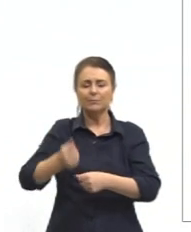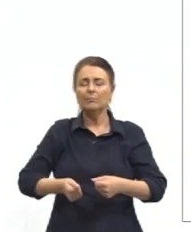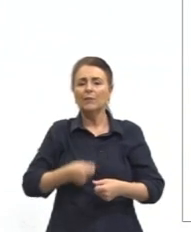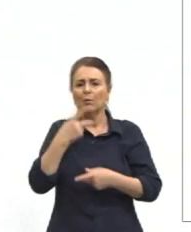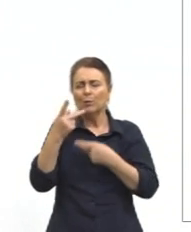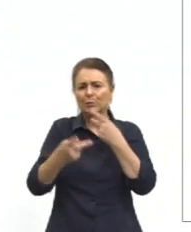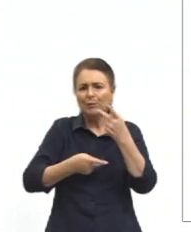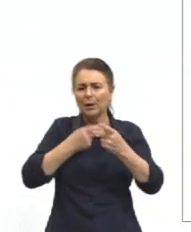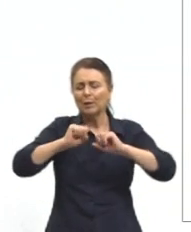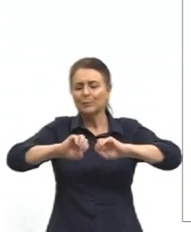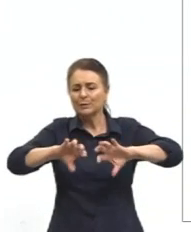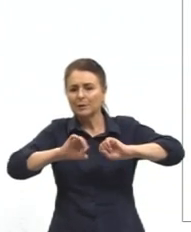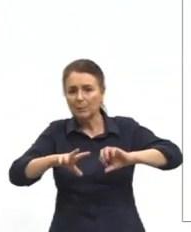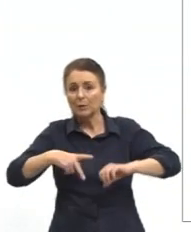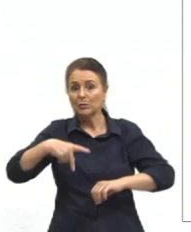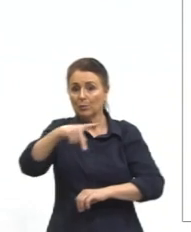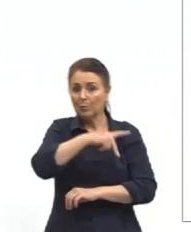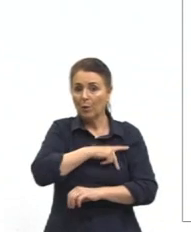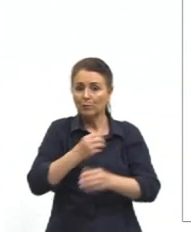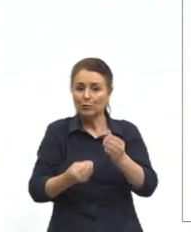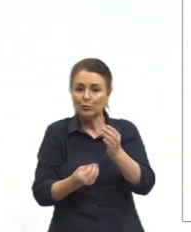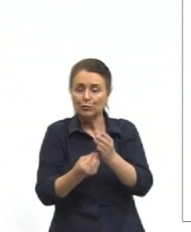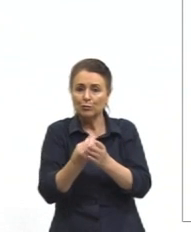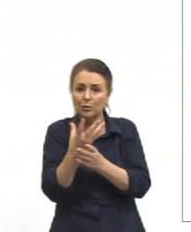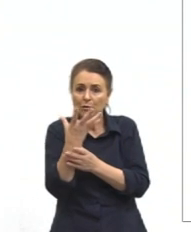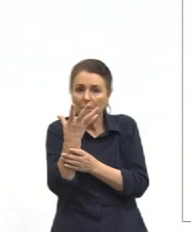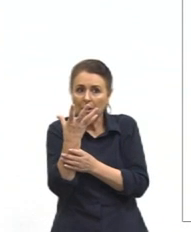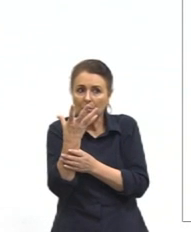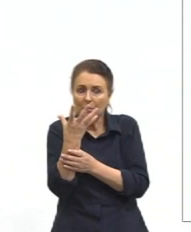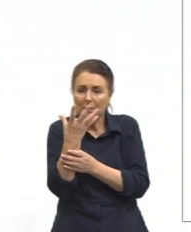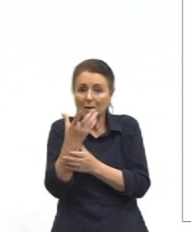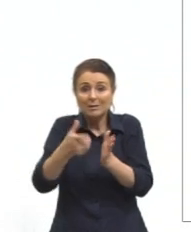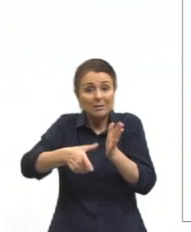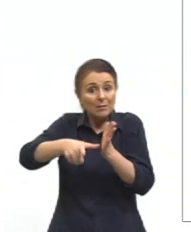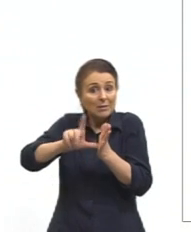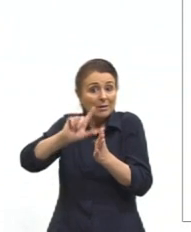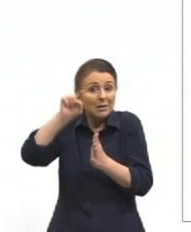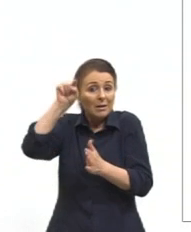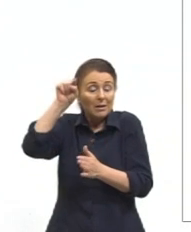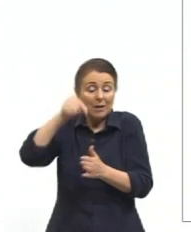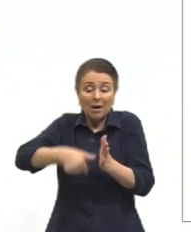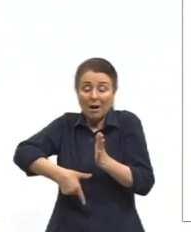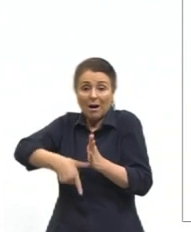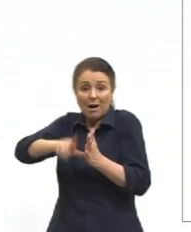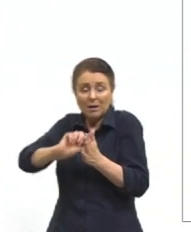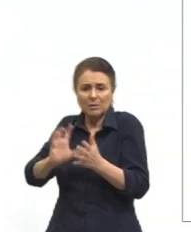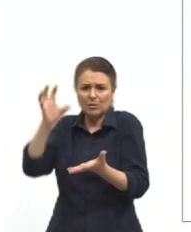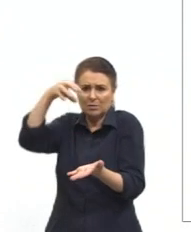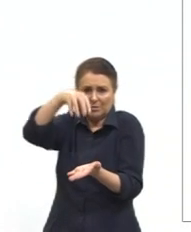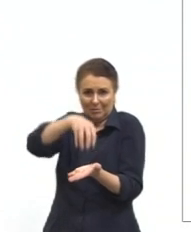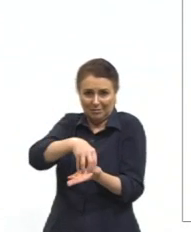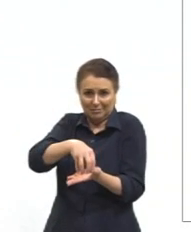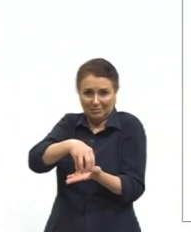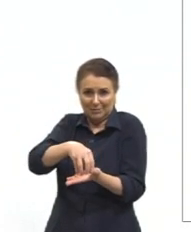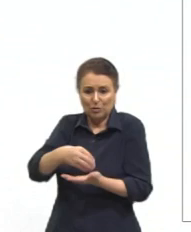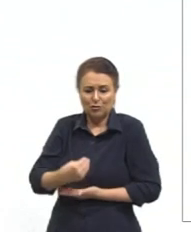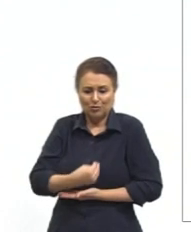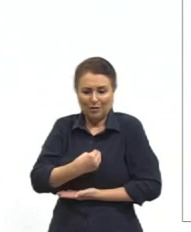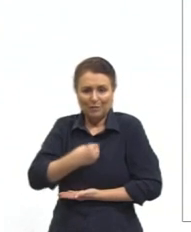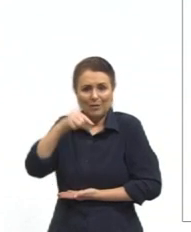de povos originários, são aqueles que já estavam aqui antes da colonização, que já estavam na América, sendo